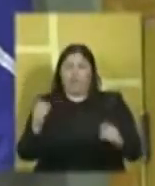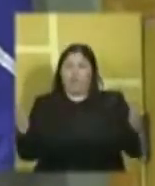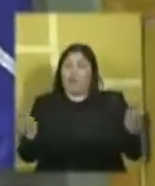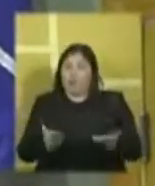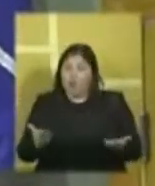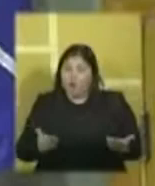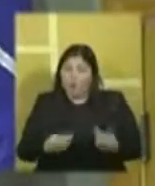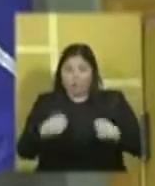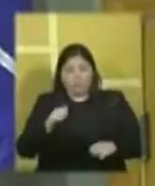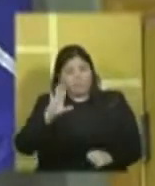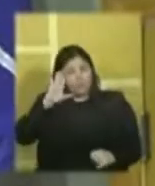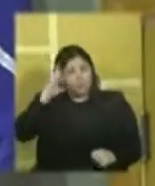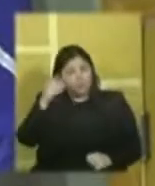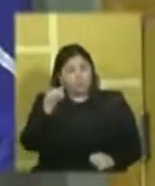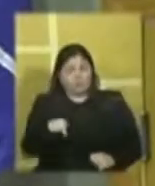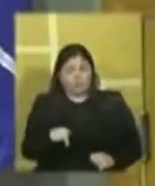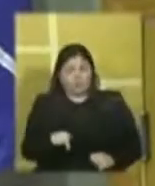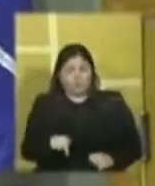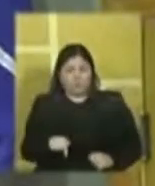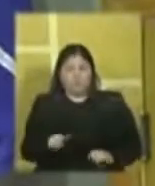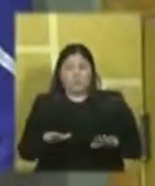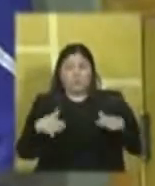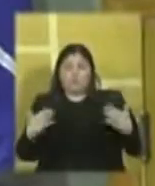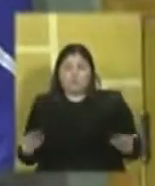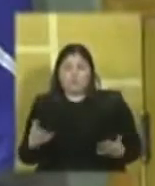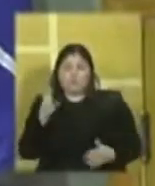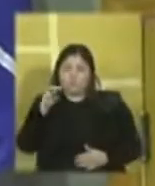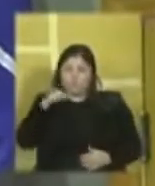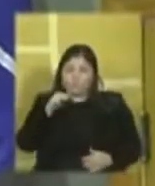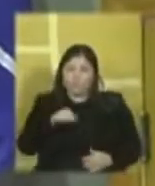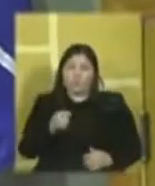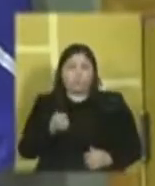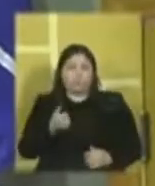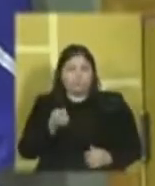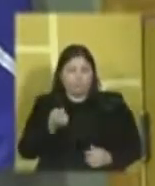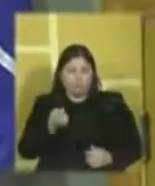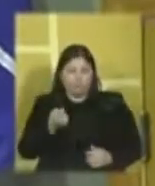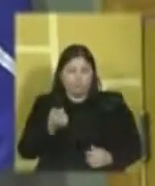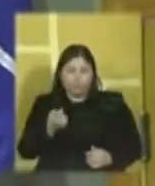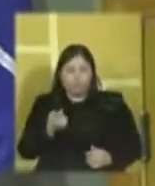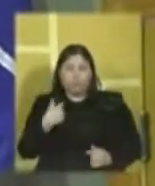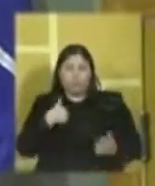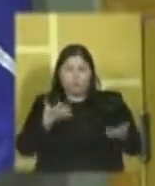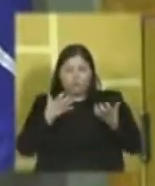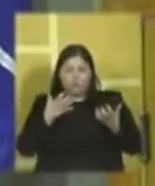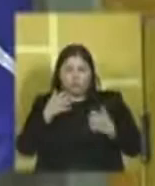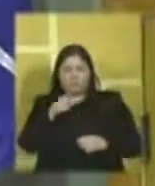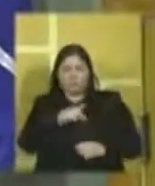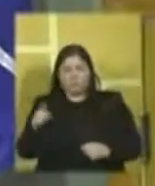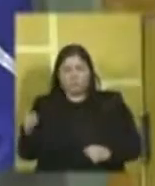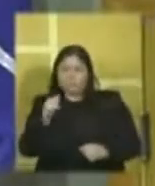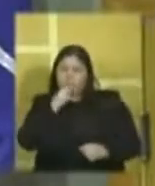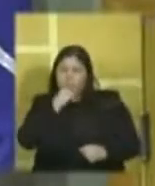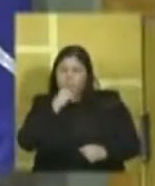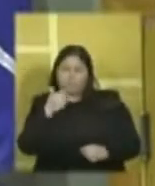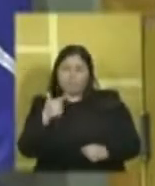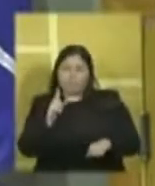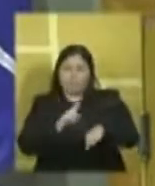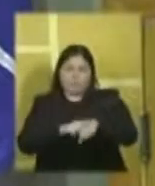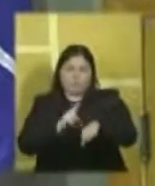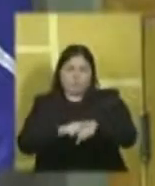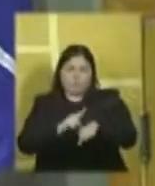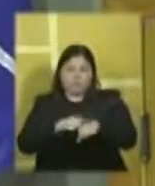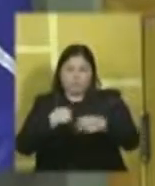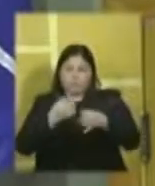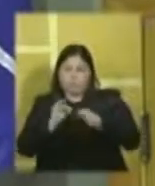Agora nós temos que resolver as questões. Então, cinco minutos é muito pouco. Eu queria, senhor presidente, infelizmente, não vai dar tempo de eu